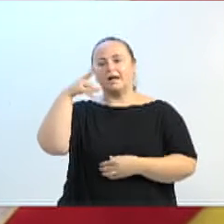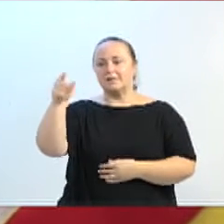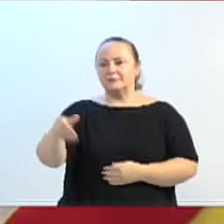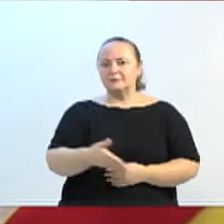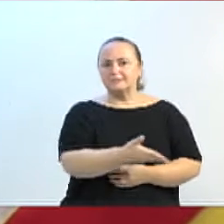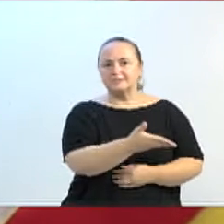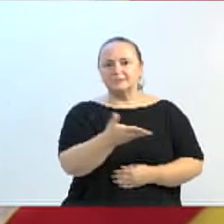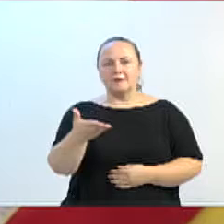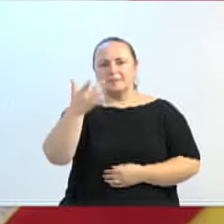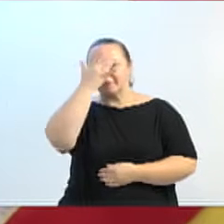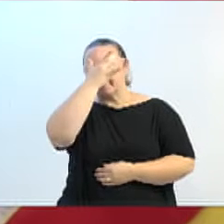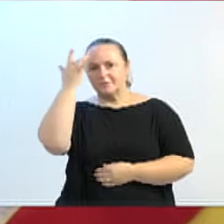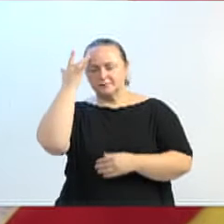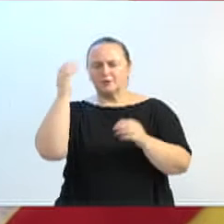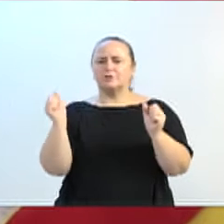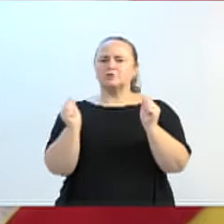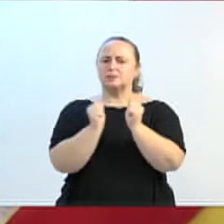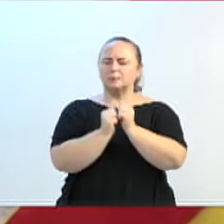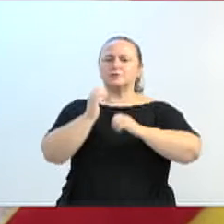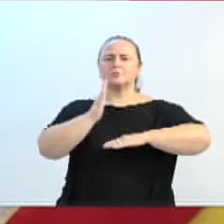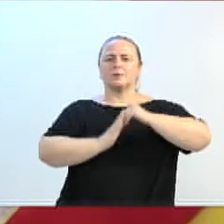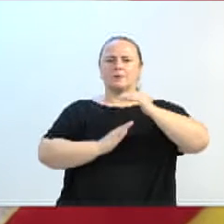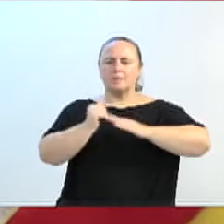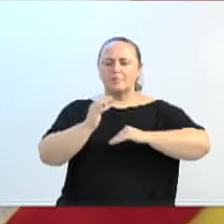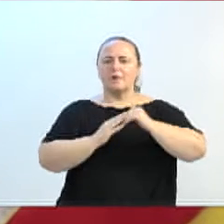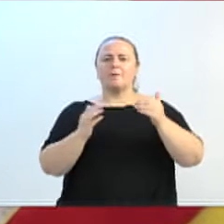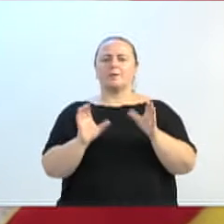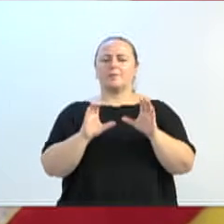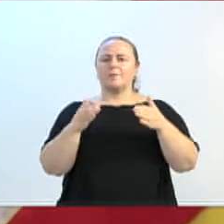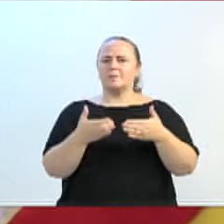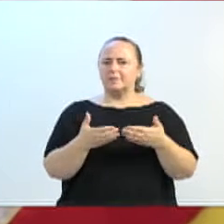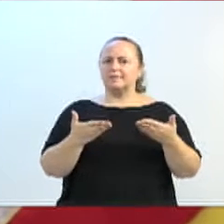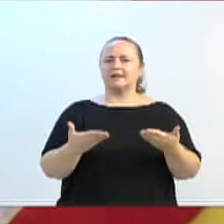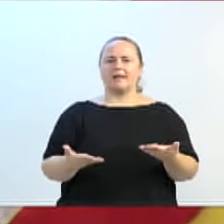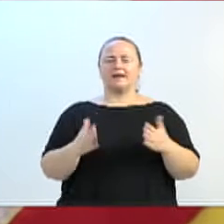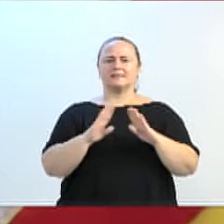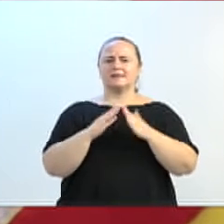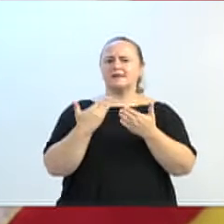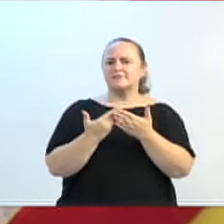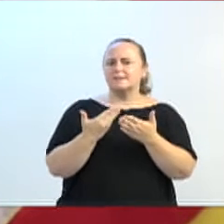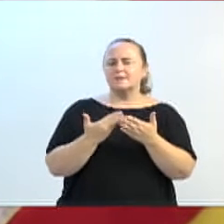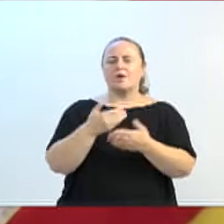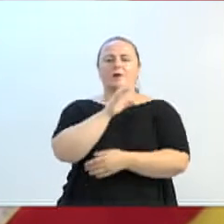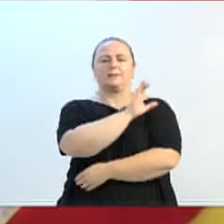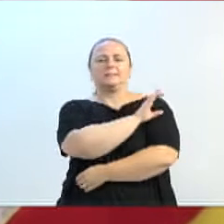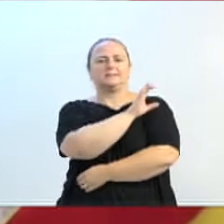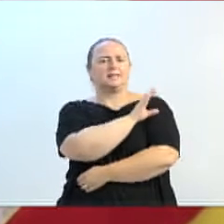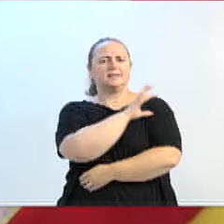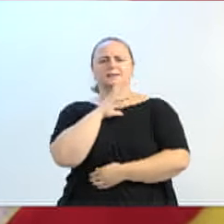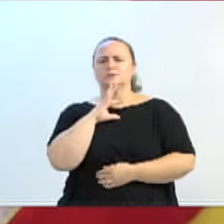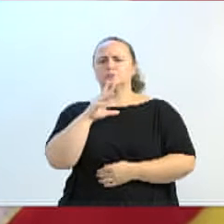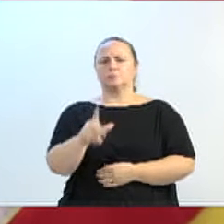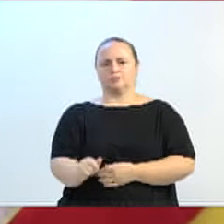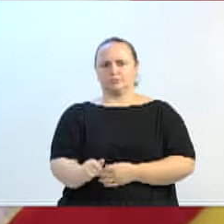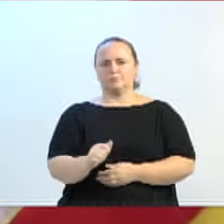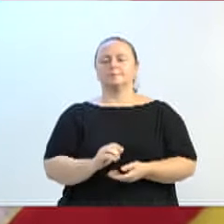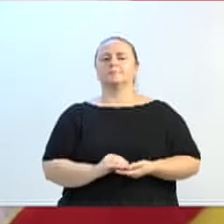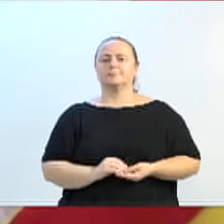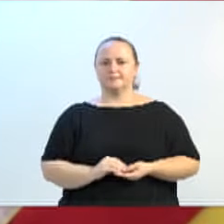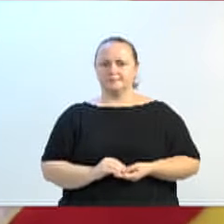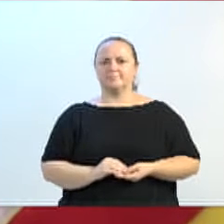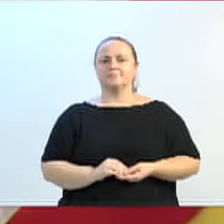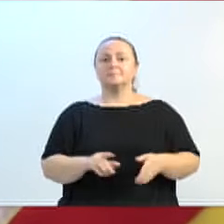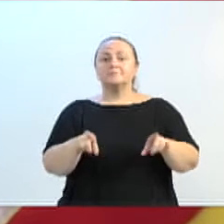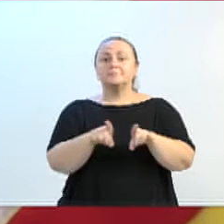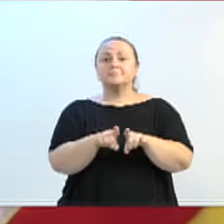vez, quero agradecer aqui a comunidade escolar do CI Franz Voles, bem como o deputado Jair Mioto, e também o prefeito